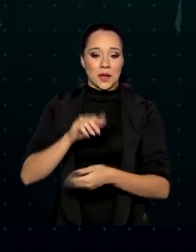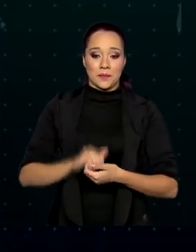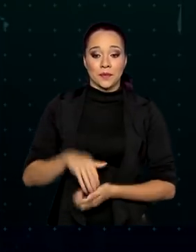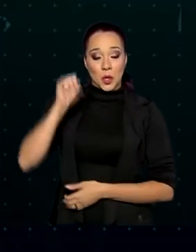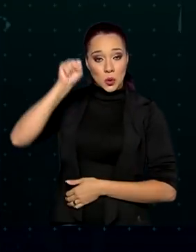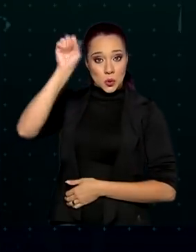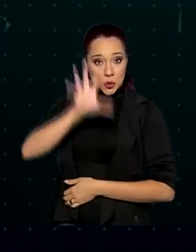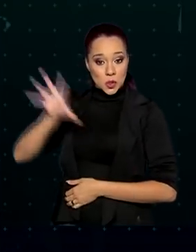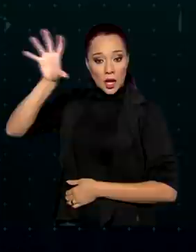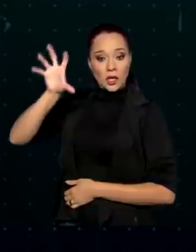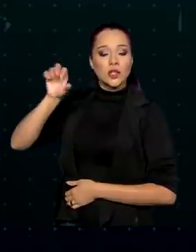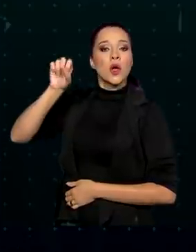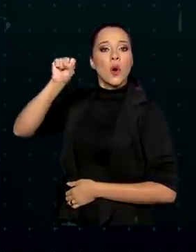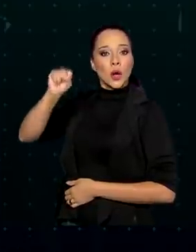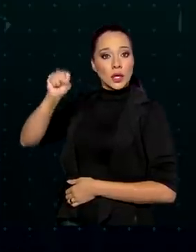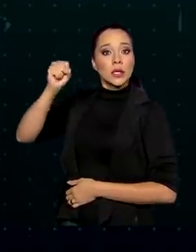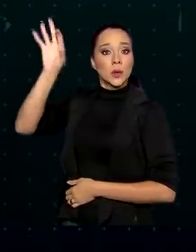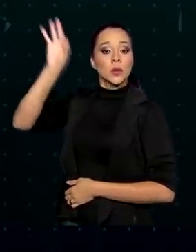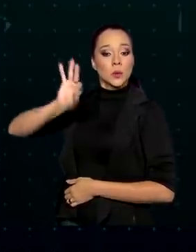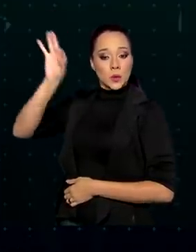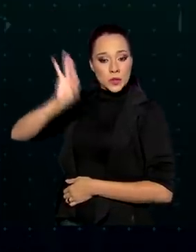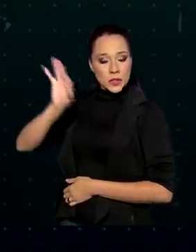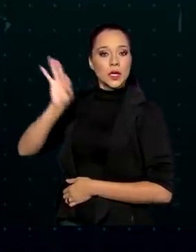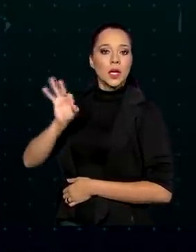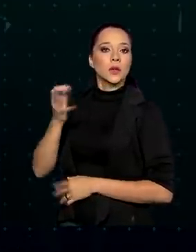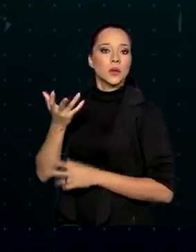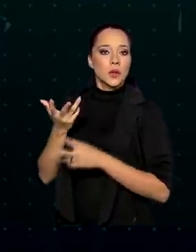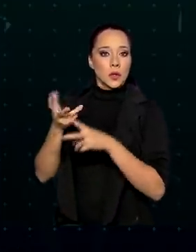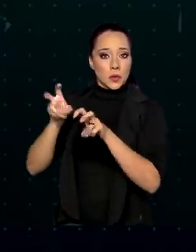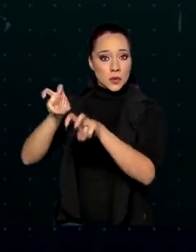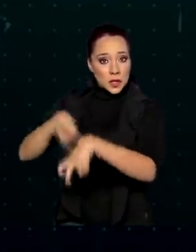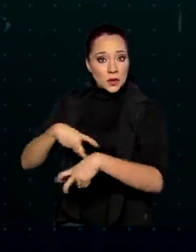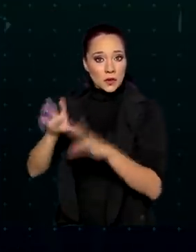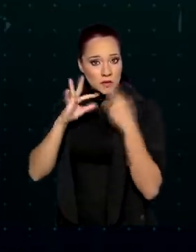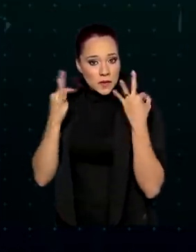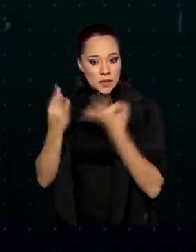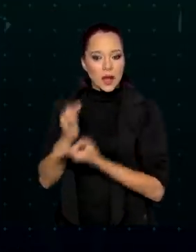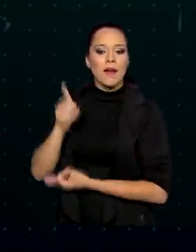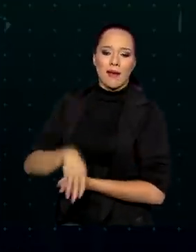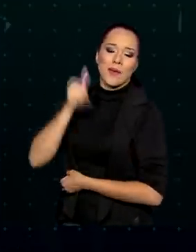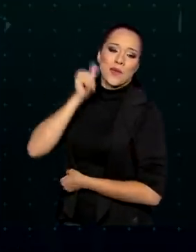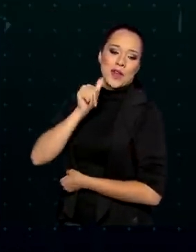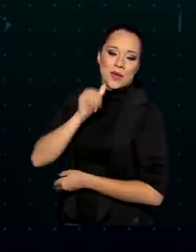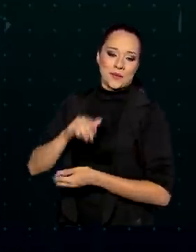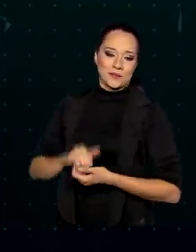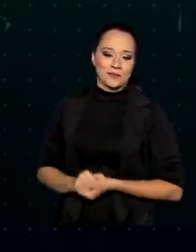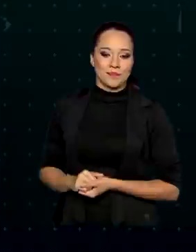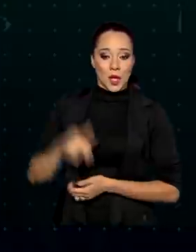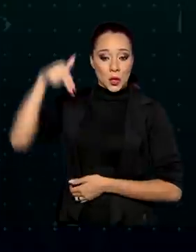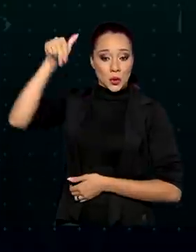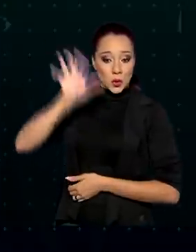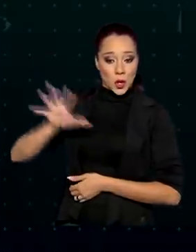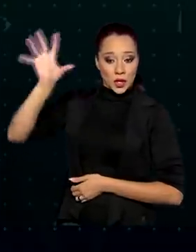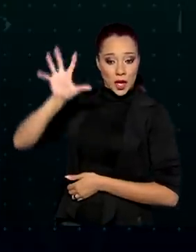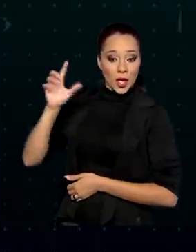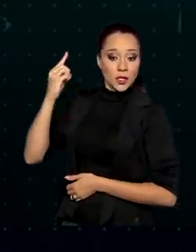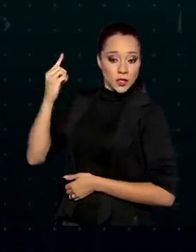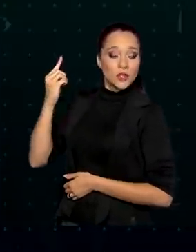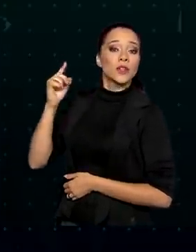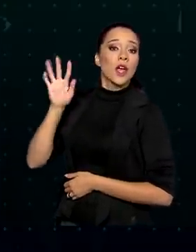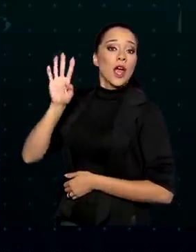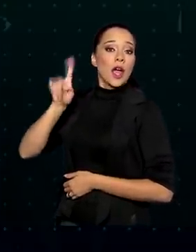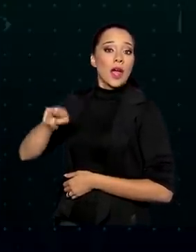Sudeste, 88% dos agricultores familiares são mulheres. No Nordeste, elas